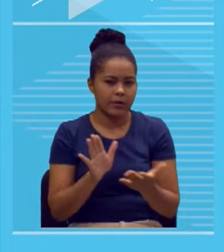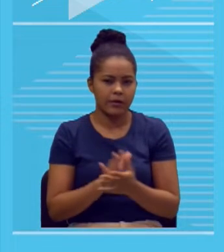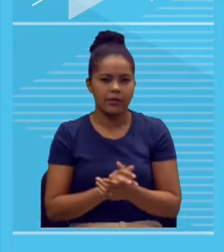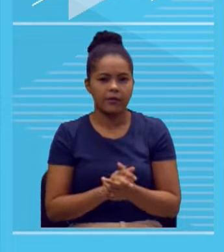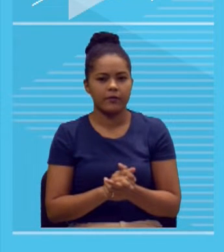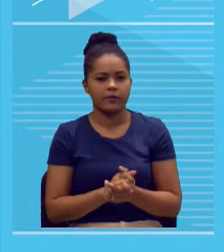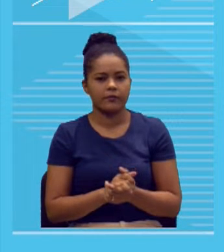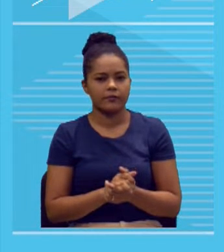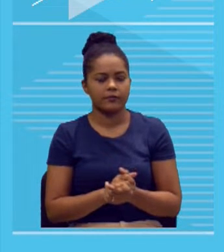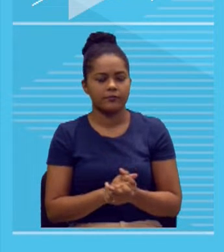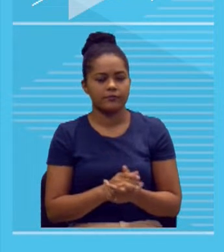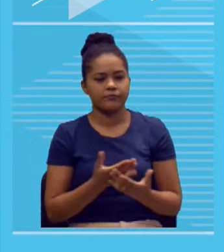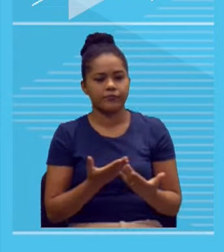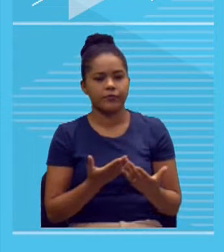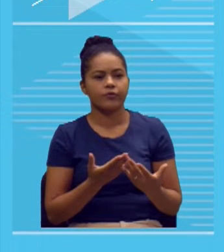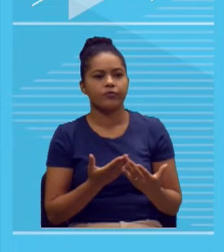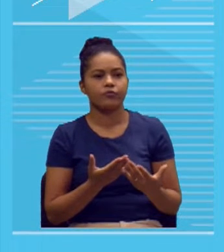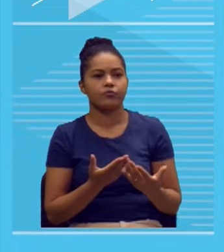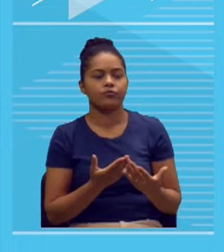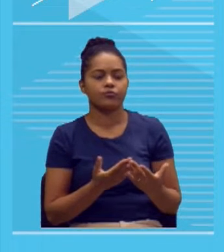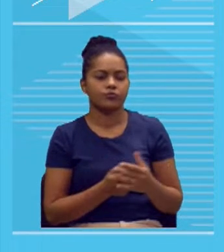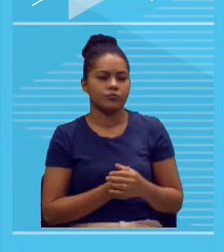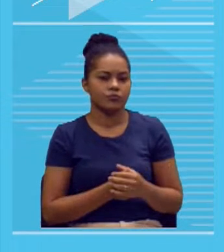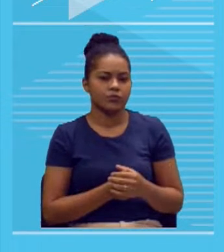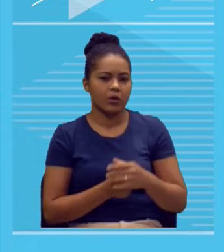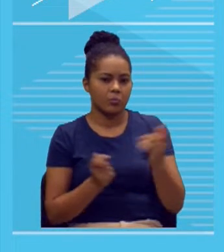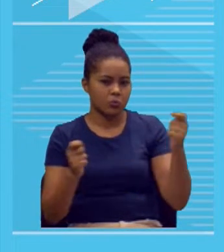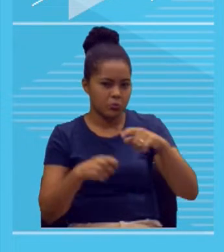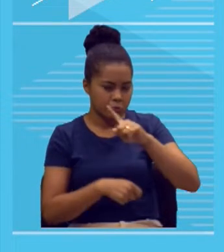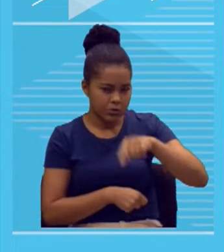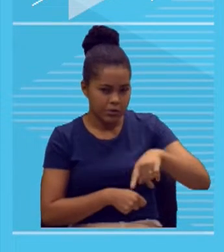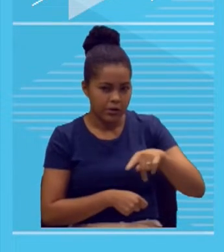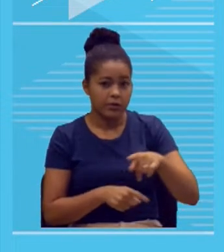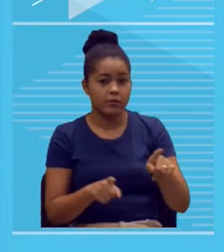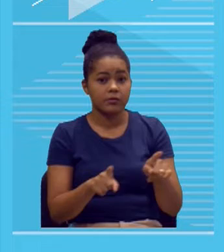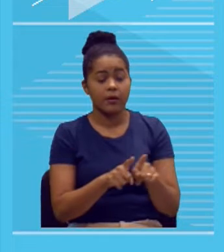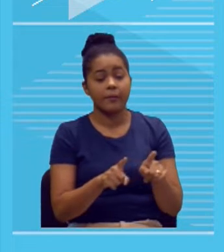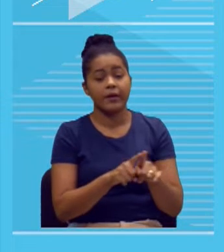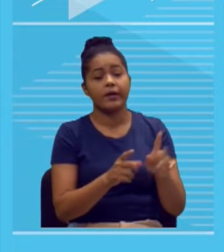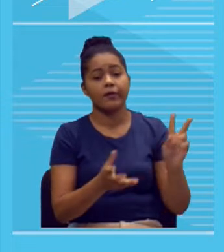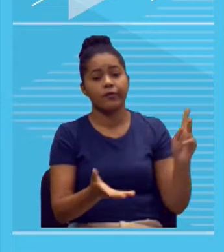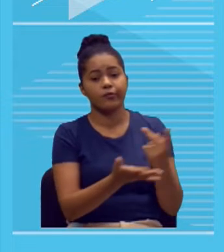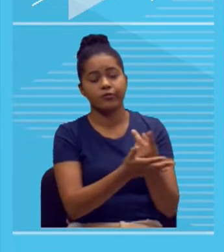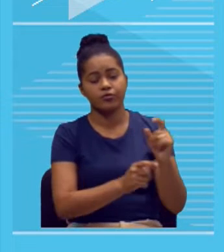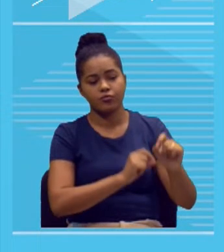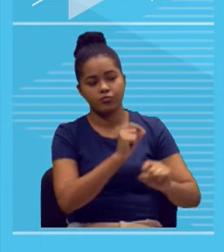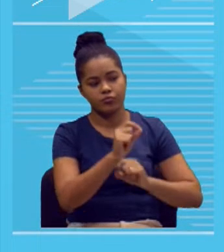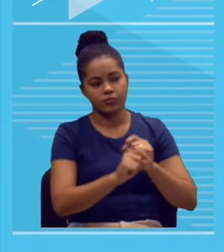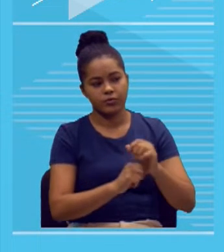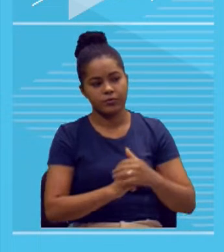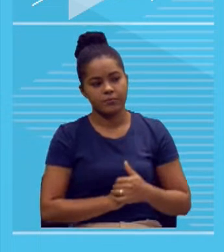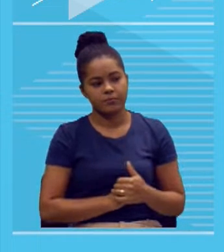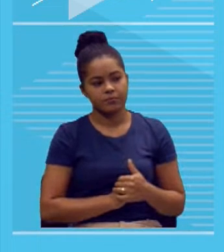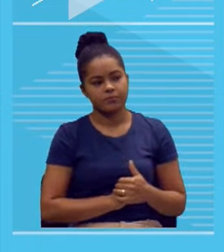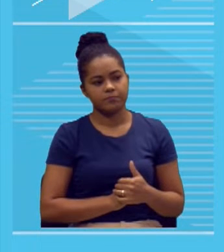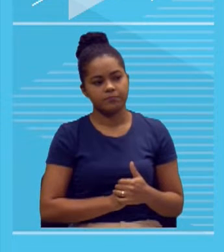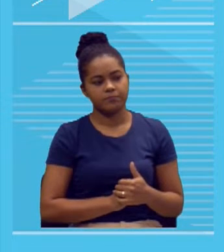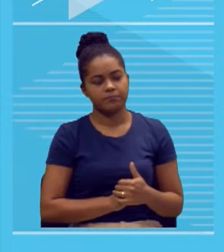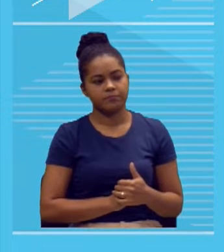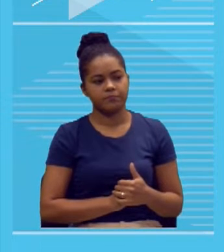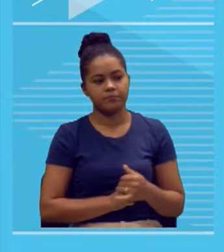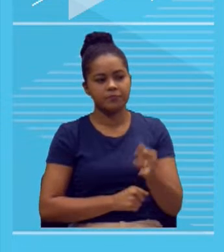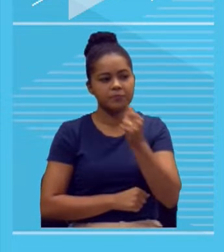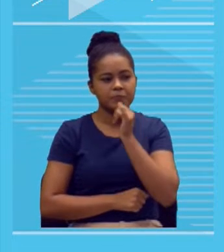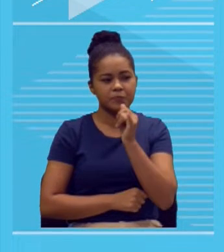Já houve casos, por exemplo, de... Na hora da redação, o participante reclamar da prova. Isso é um absurdo,